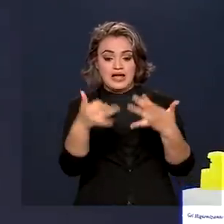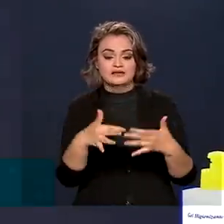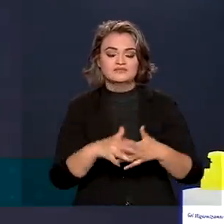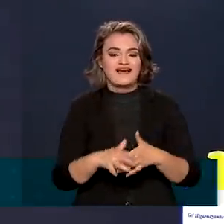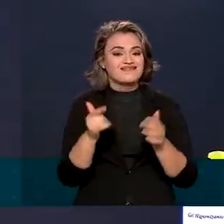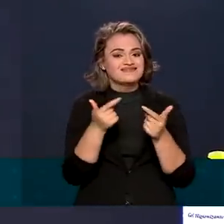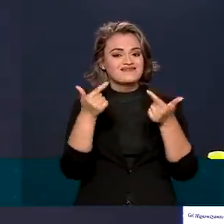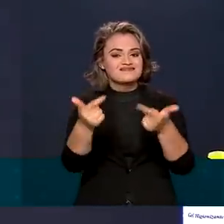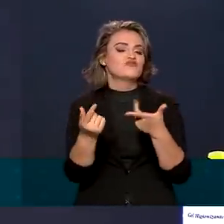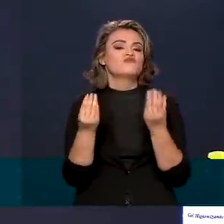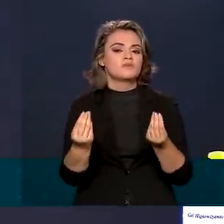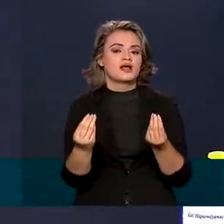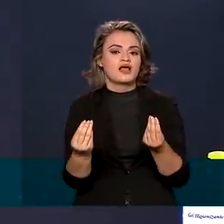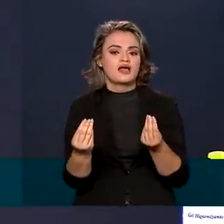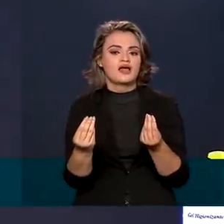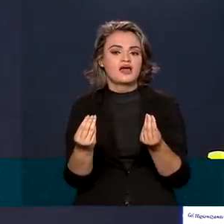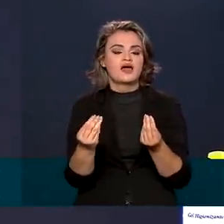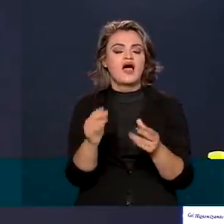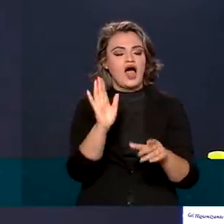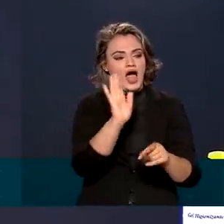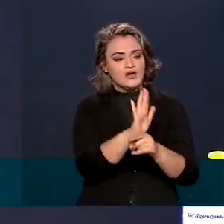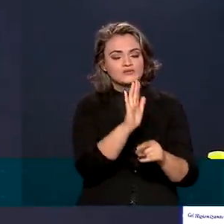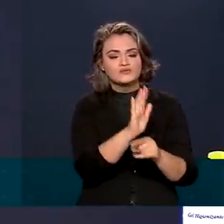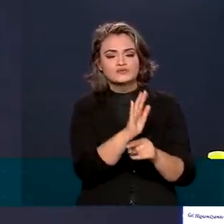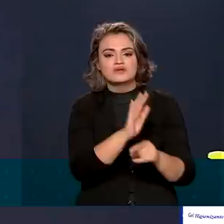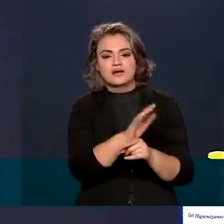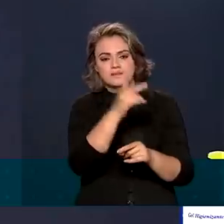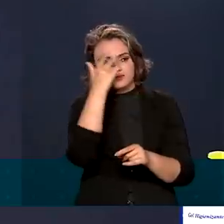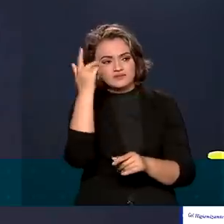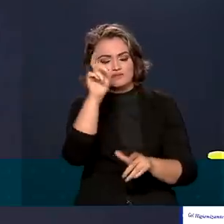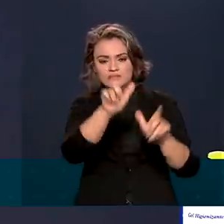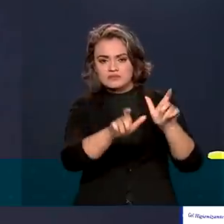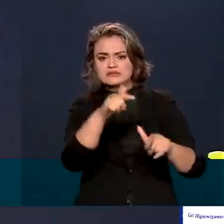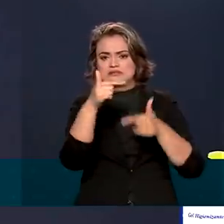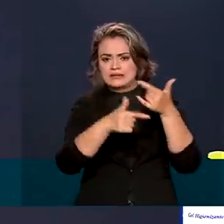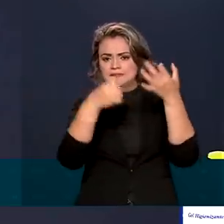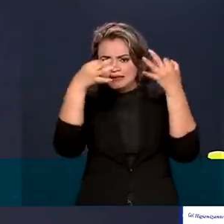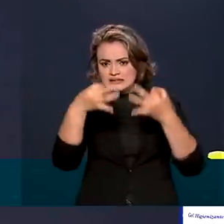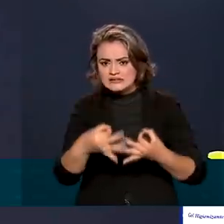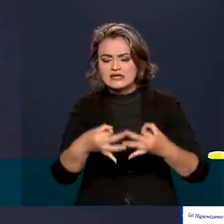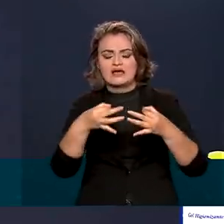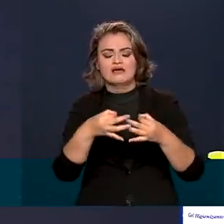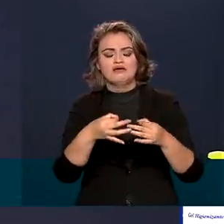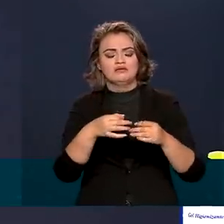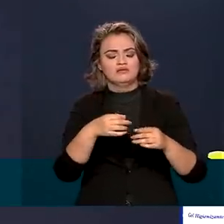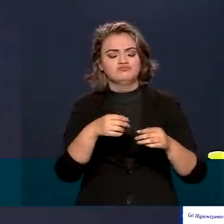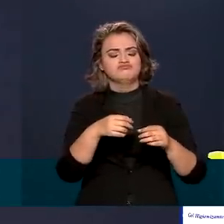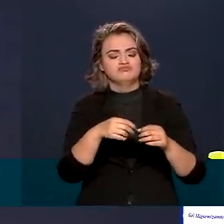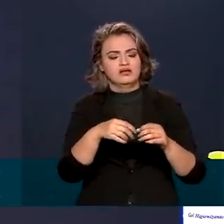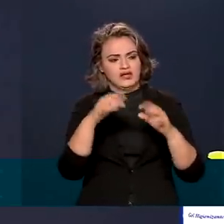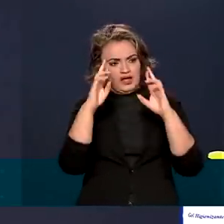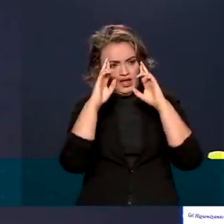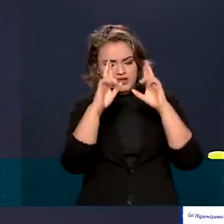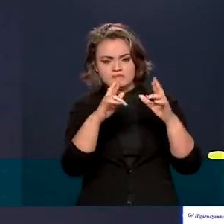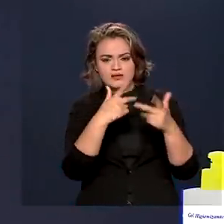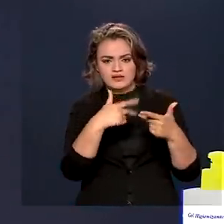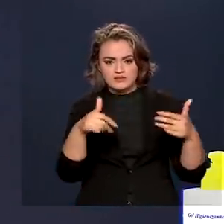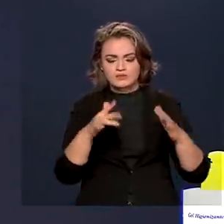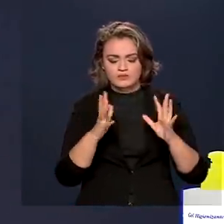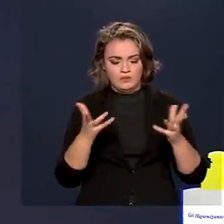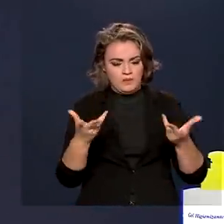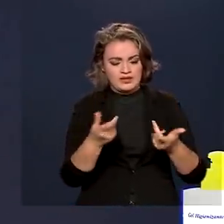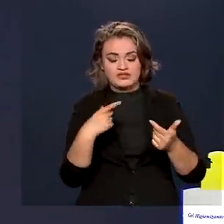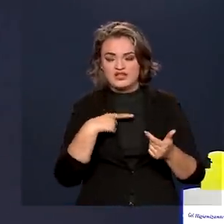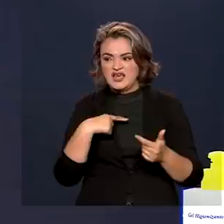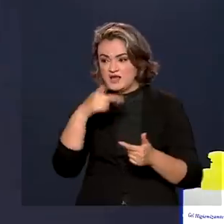essa operação é justamente privilegiar os bons fornecedores, aqueles que respeitam as leis do mercado e penalizar